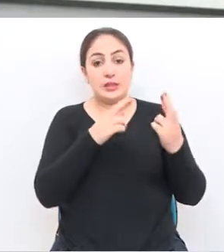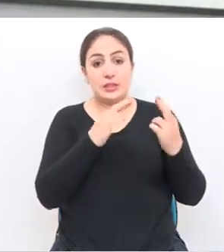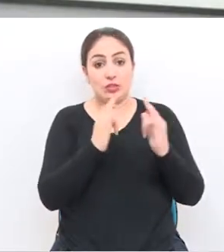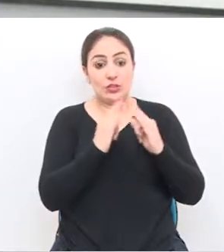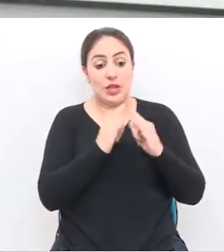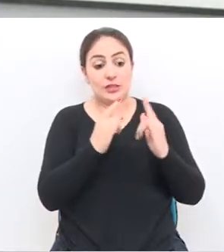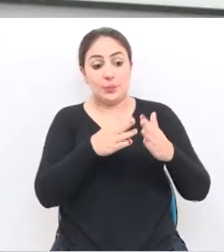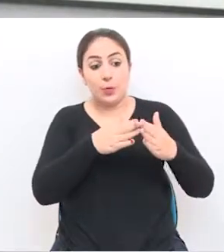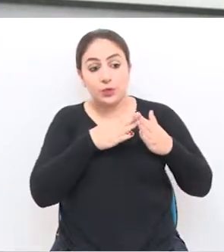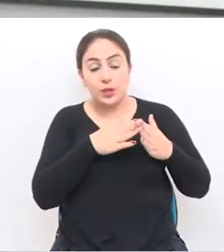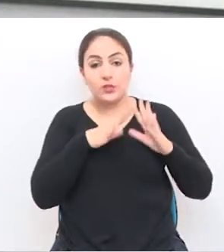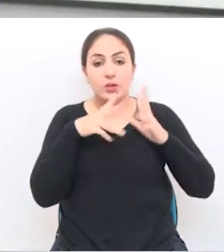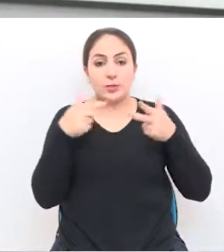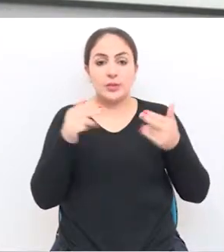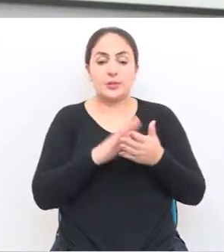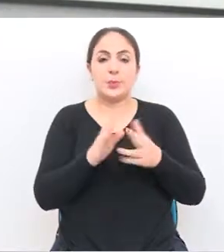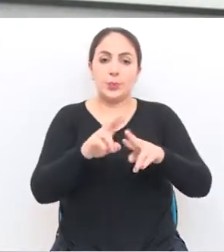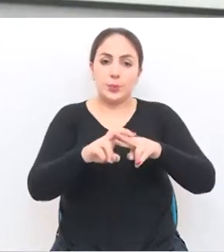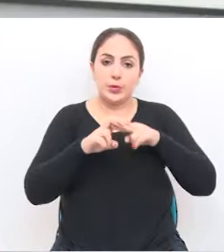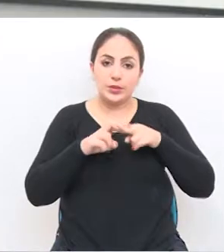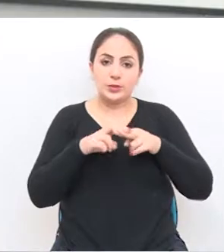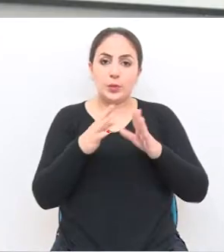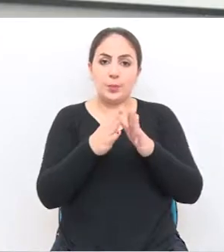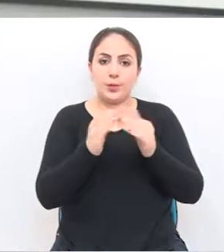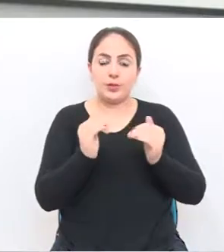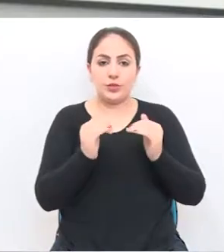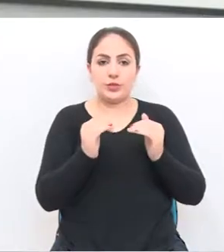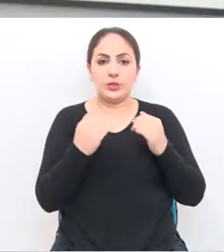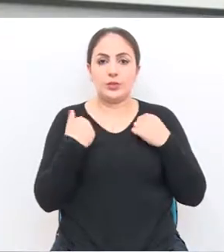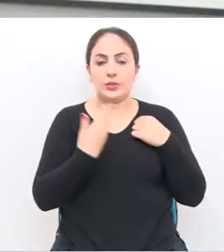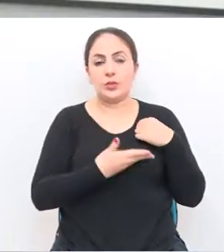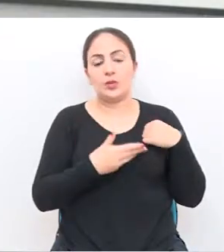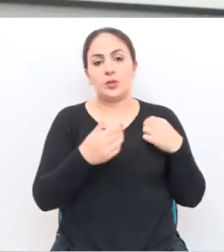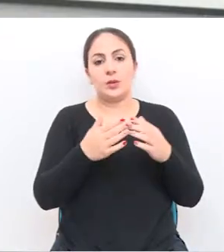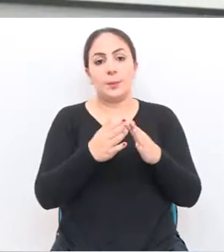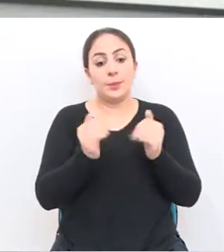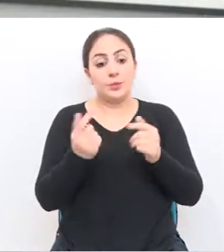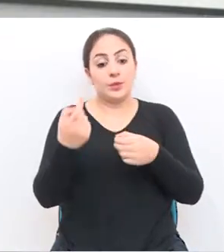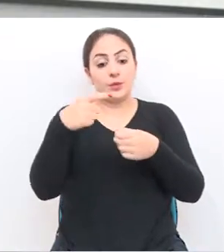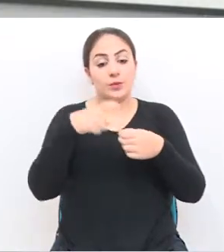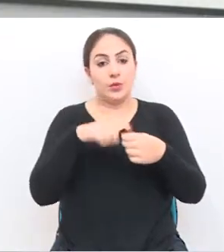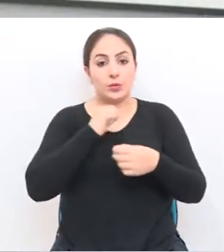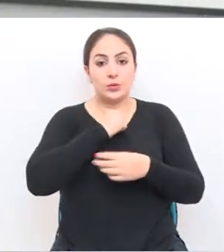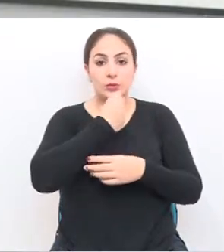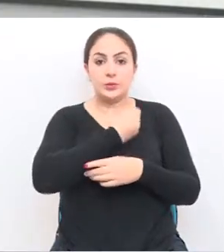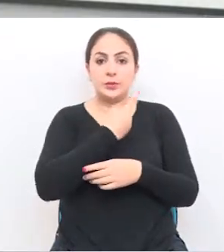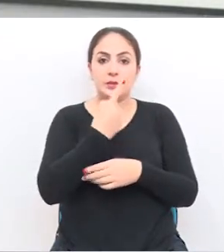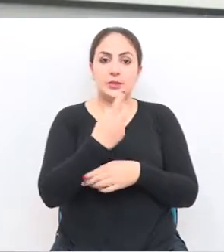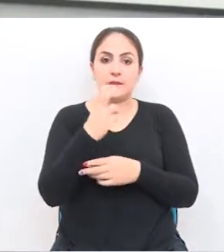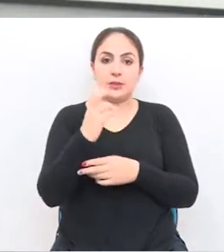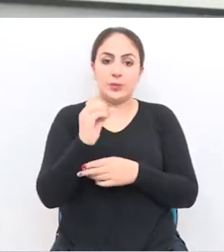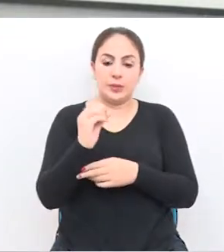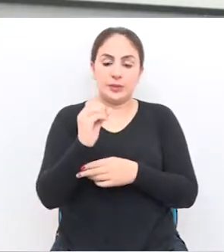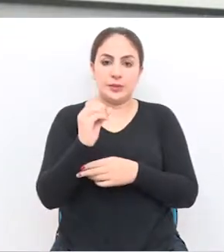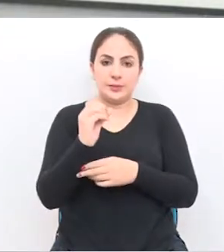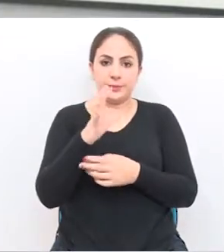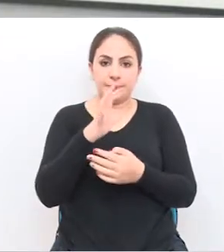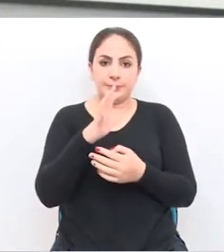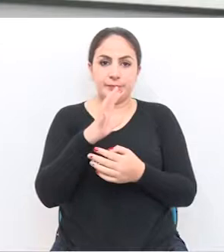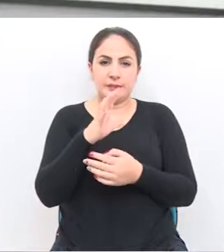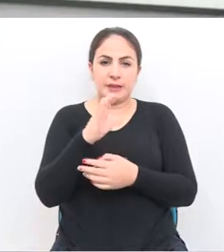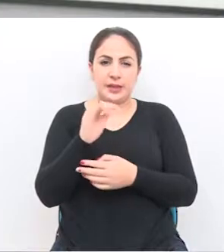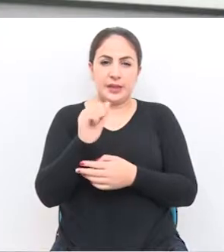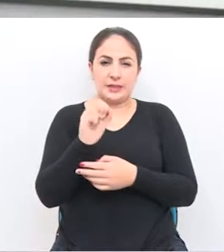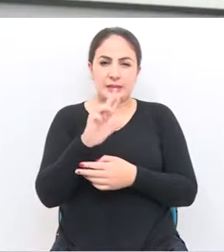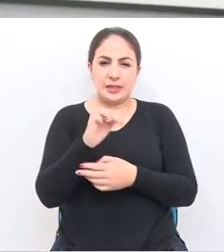entidades. E através desse pedido de providências, a gente solicitou que retome o número de 150 castrações que